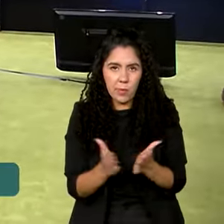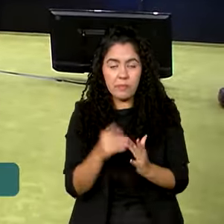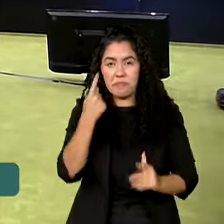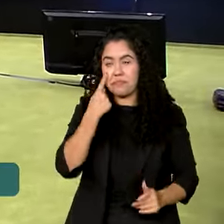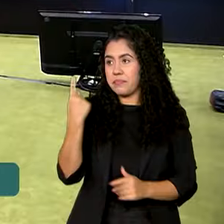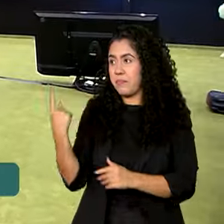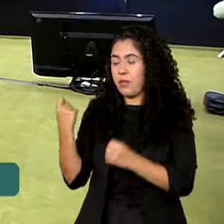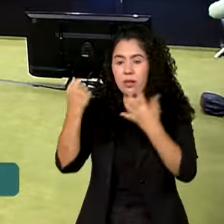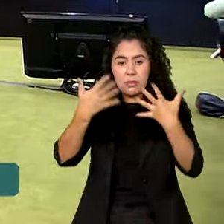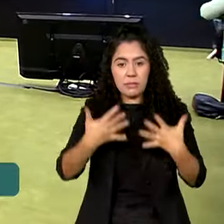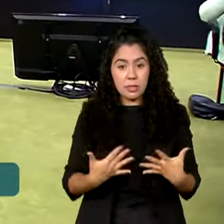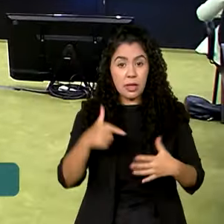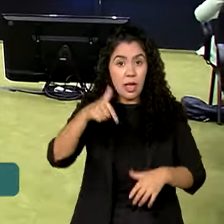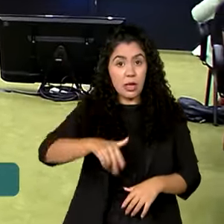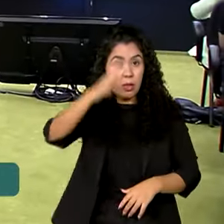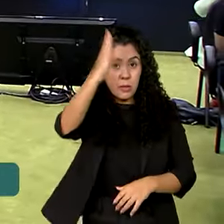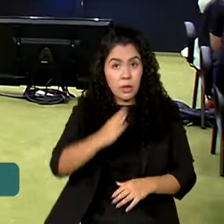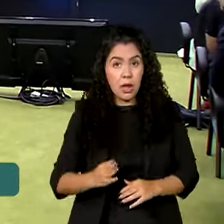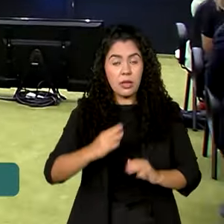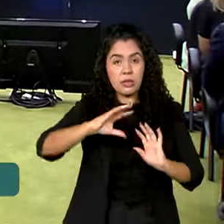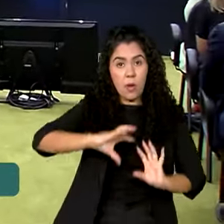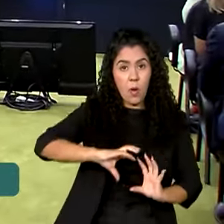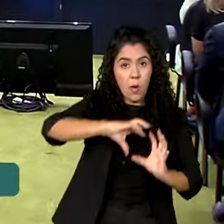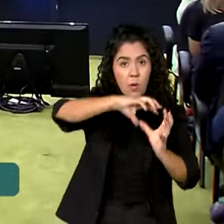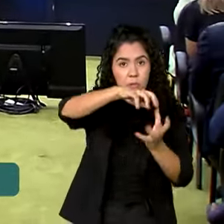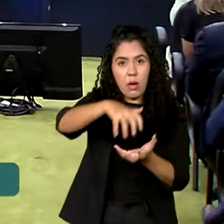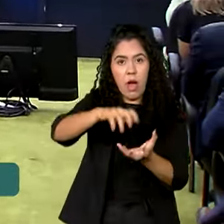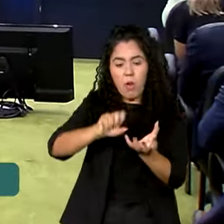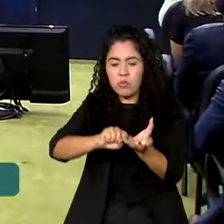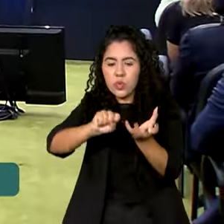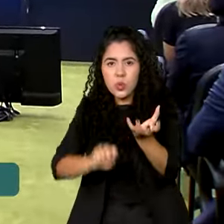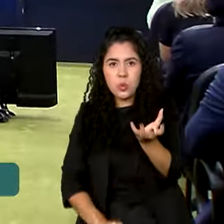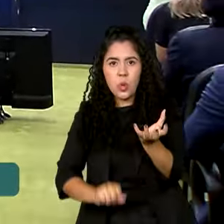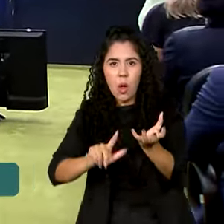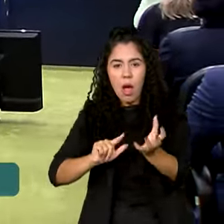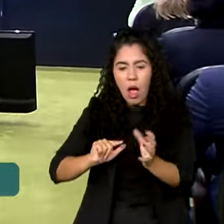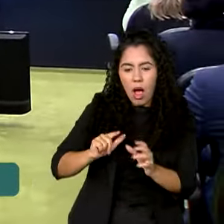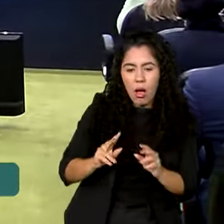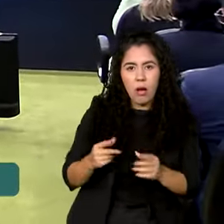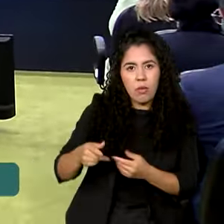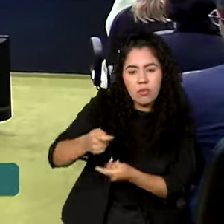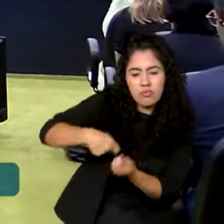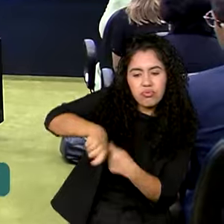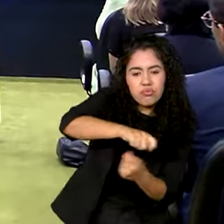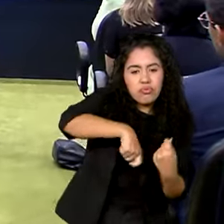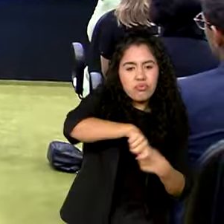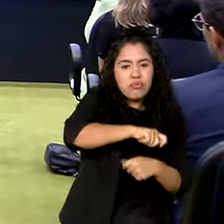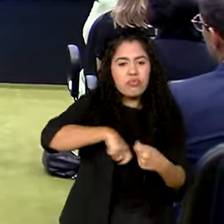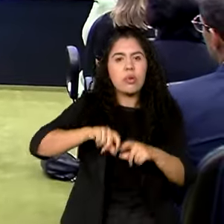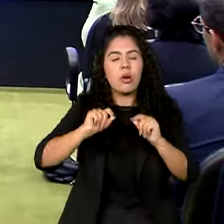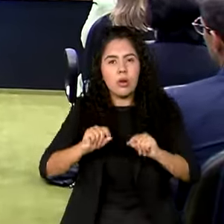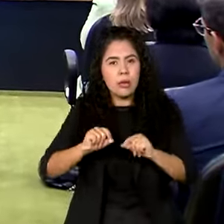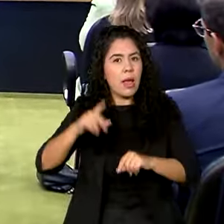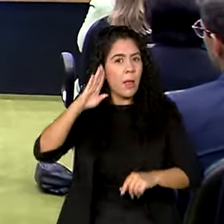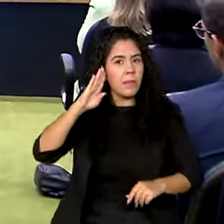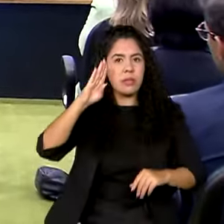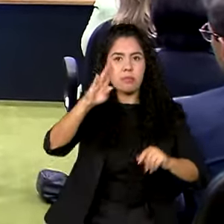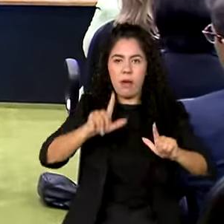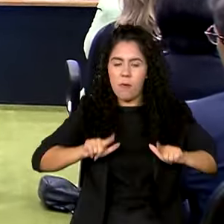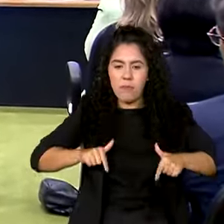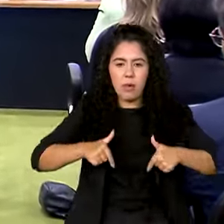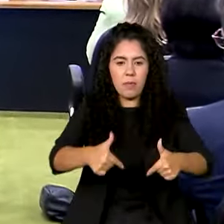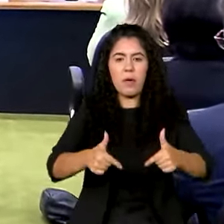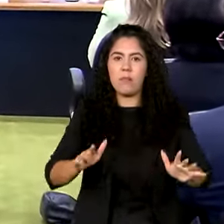o Brasil, a cooperação Sul-Sul, ao longo das últimas décadas, tornou-se um elemento chave para a promoção do desenvolvimento